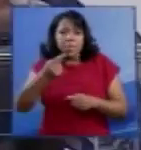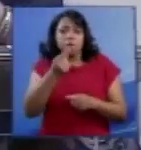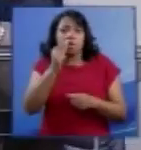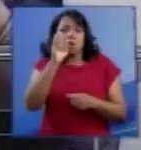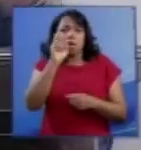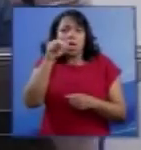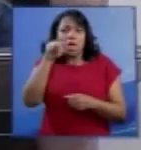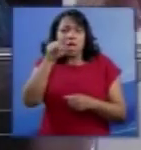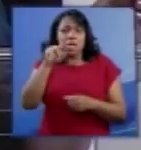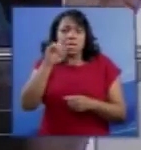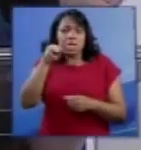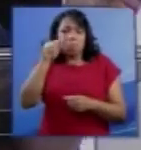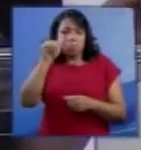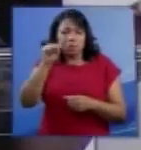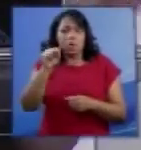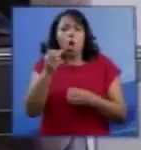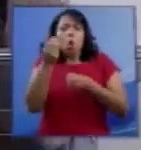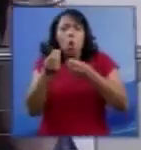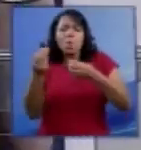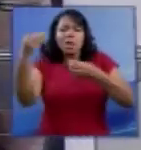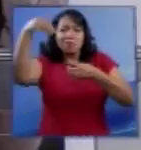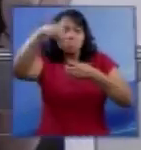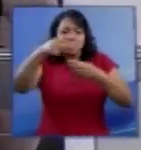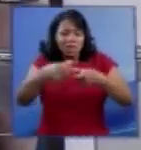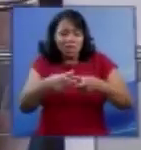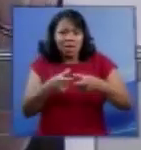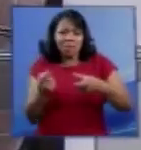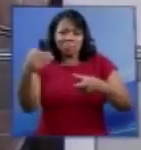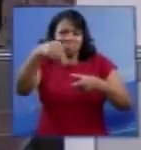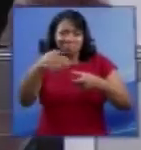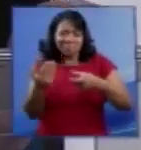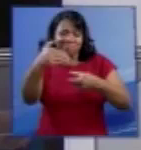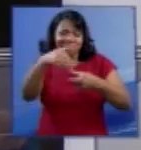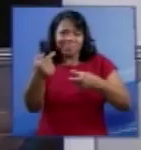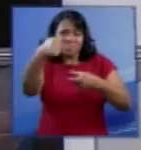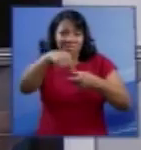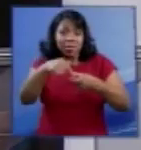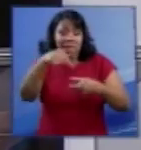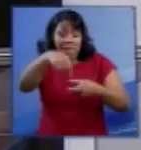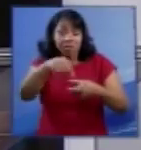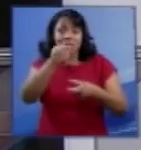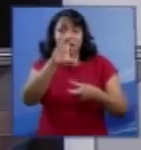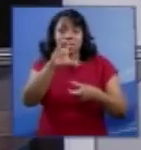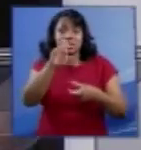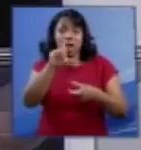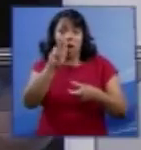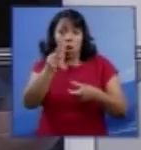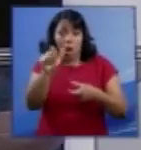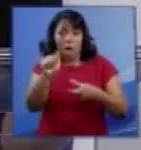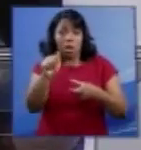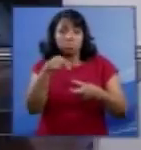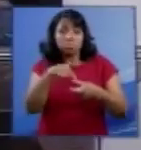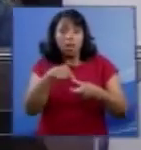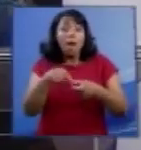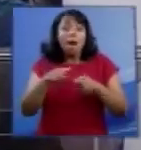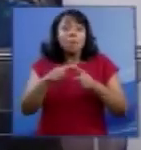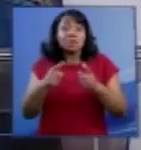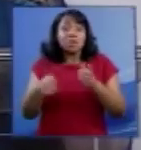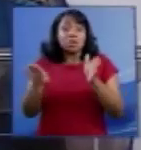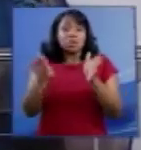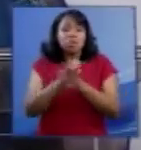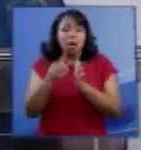Como é que mil enzimas entrariam ao acaso dentro de uma célula? E eles chegaram à